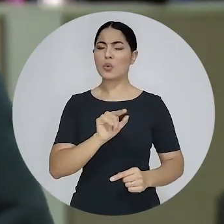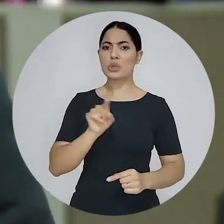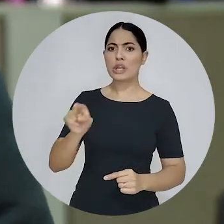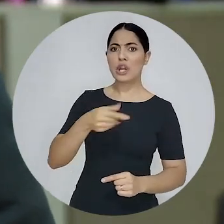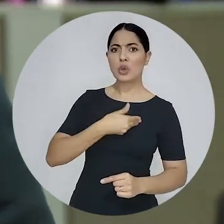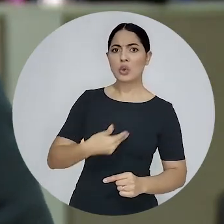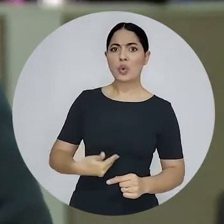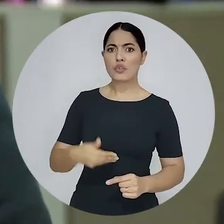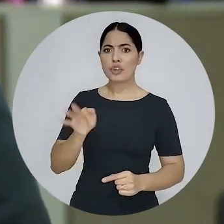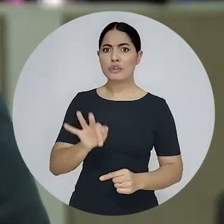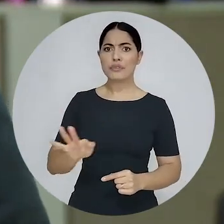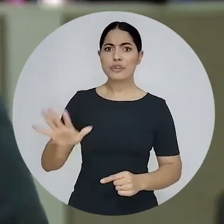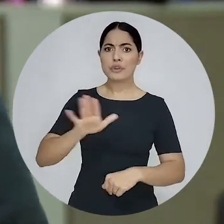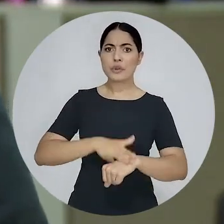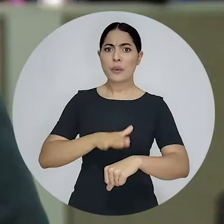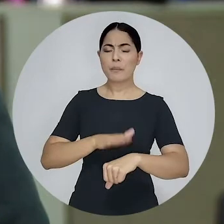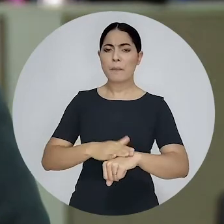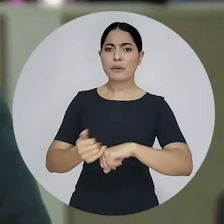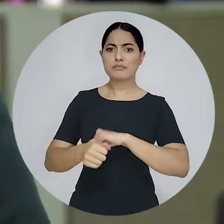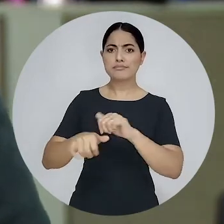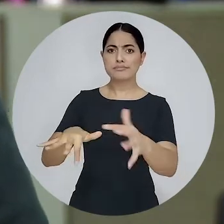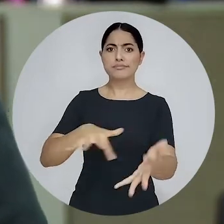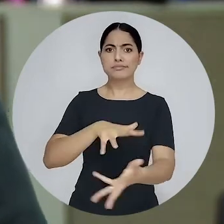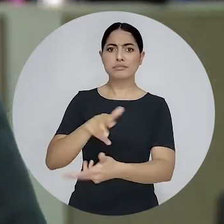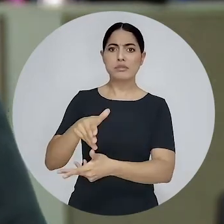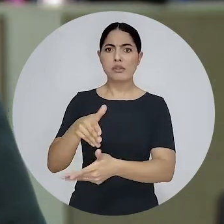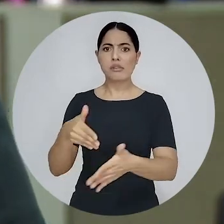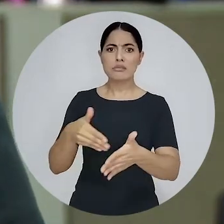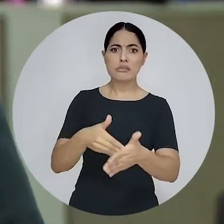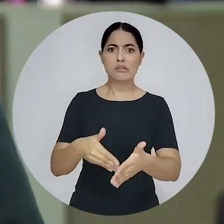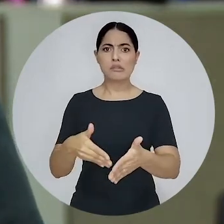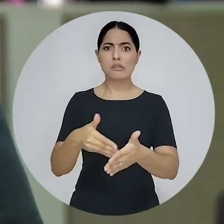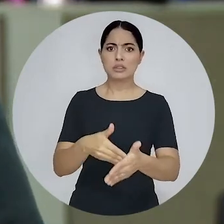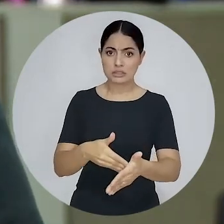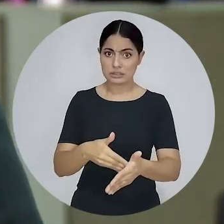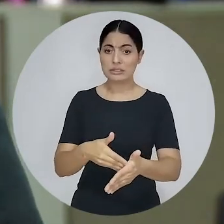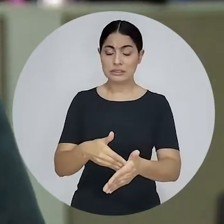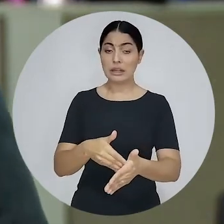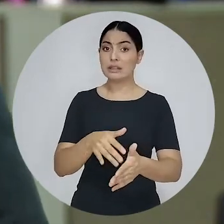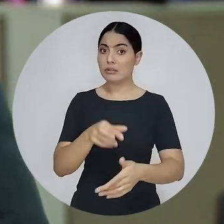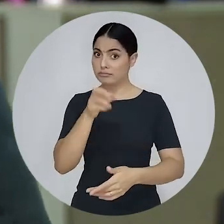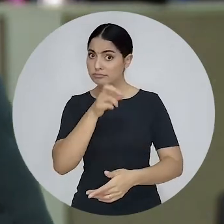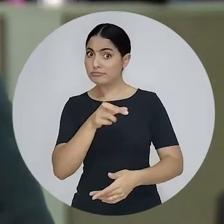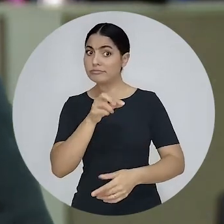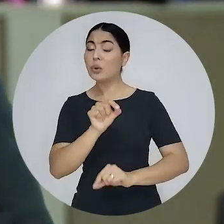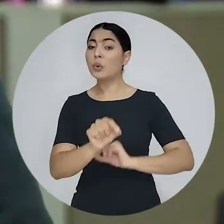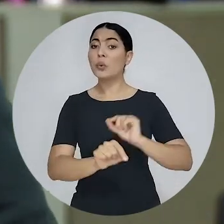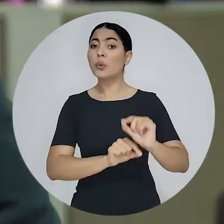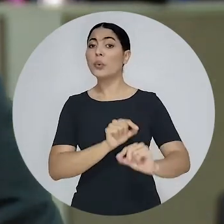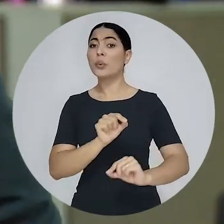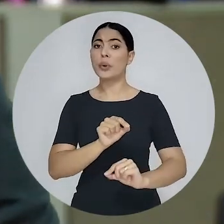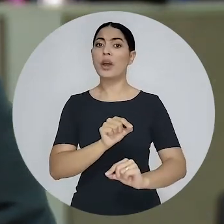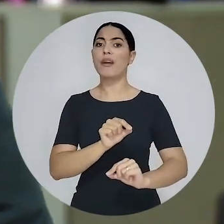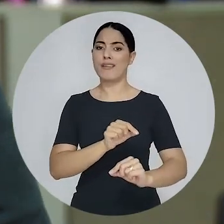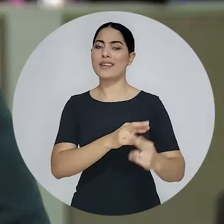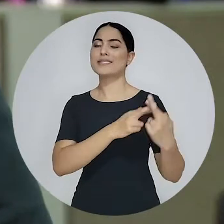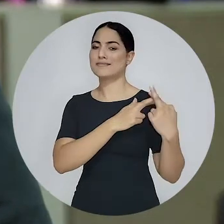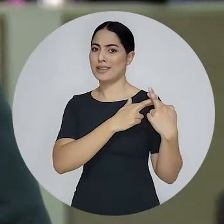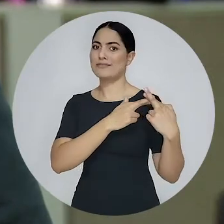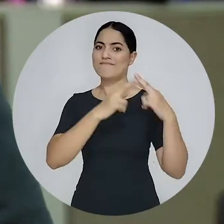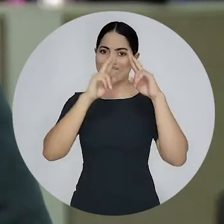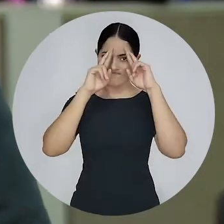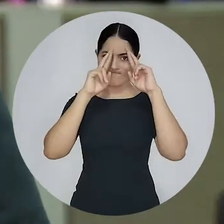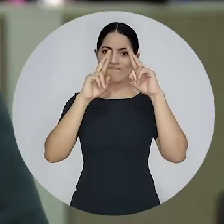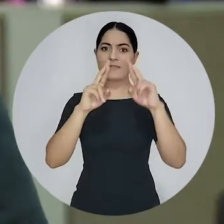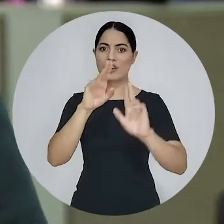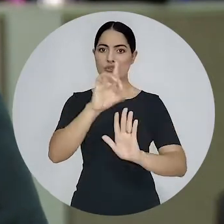ações e omissões do governo federal no enfrentamento da pandemia da Covid-19 no Brasil, para garantir o respeito